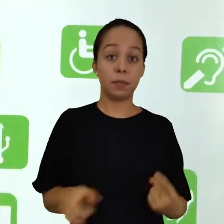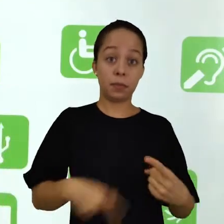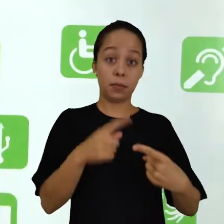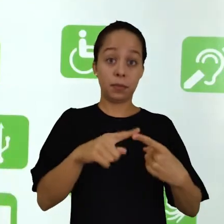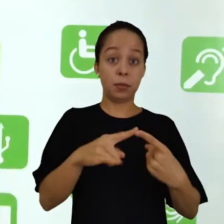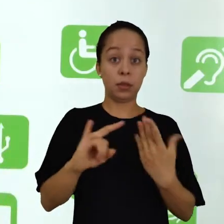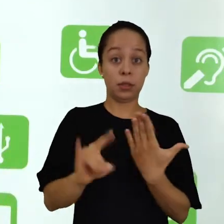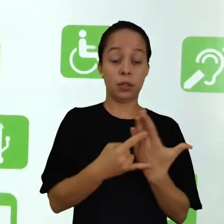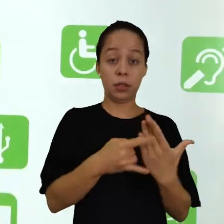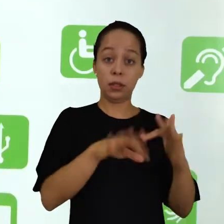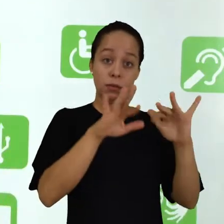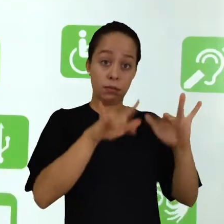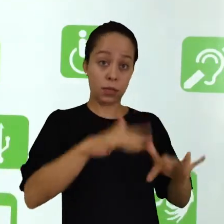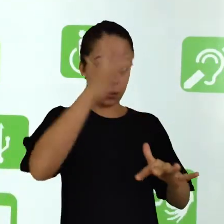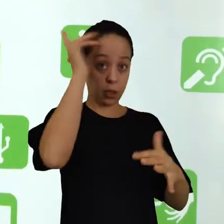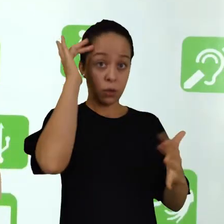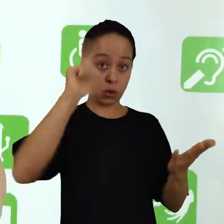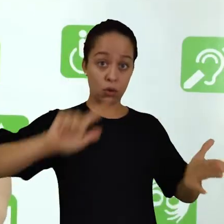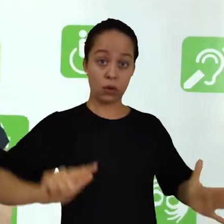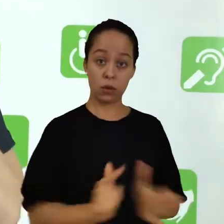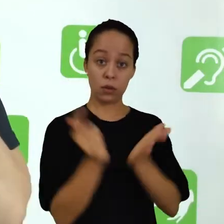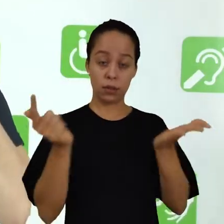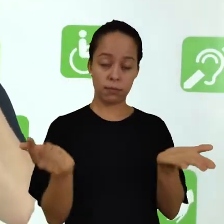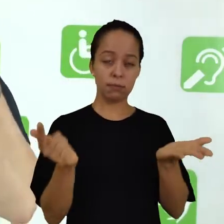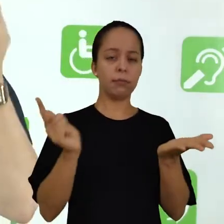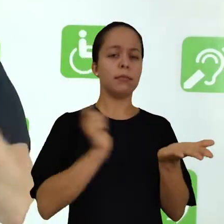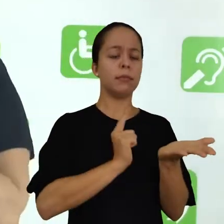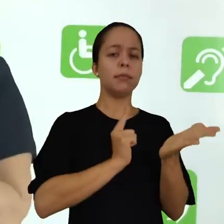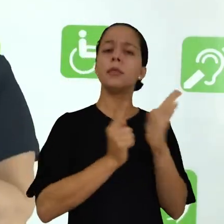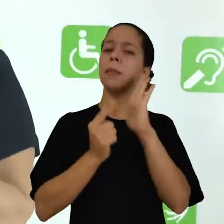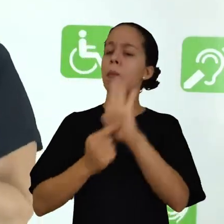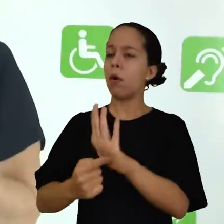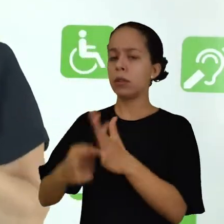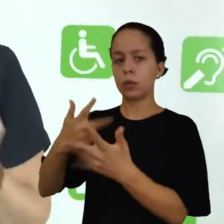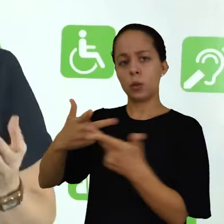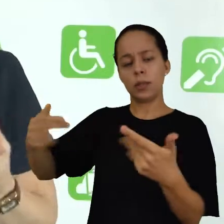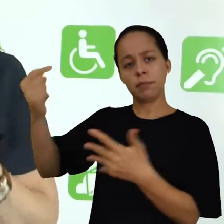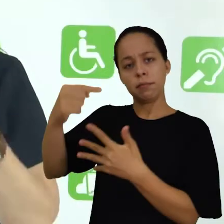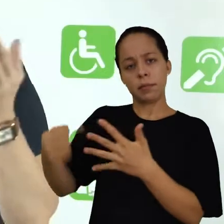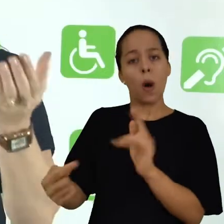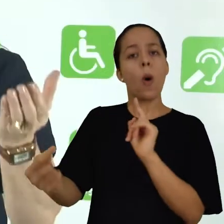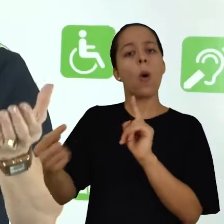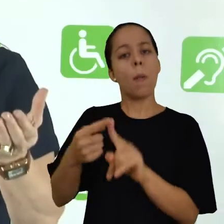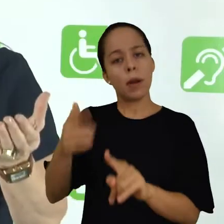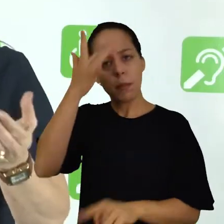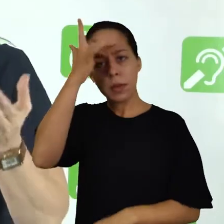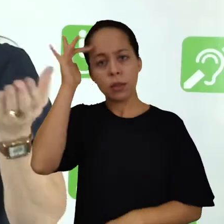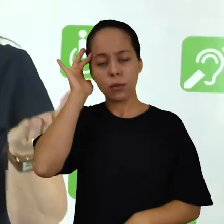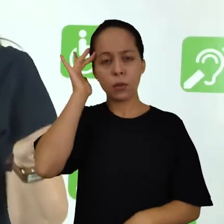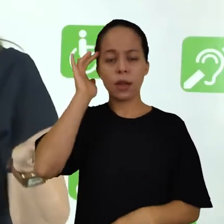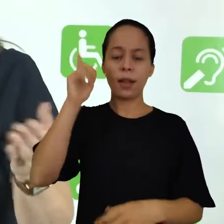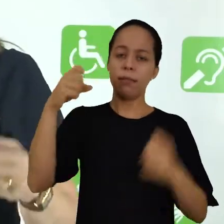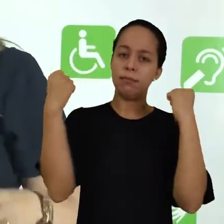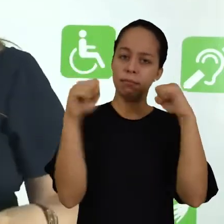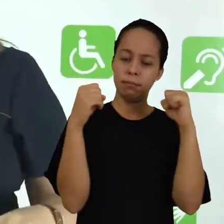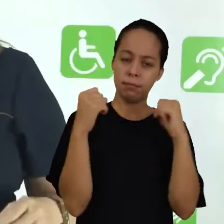ele vai destacar algo sobre os atletas. Por exemplo, que um atleta marcou um gol olímpico, que ele